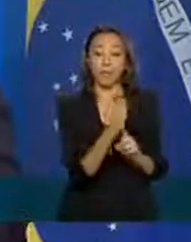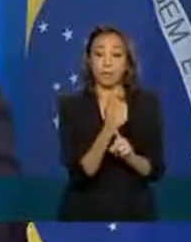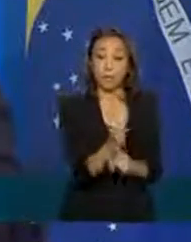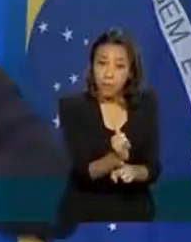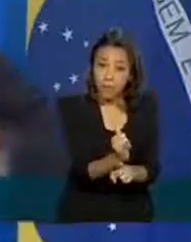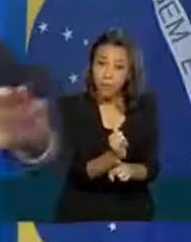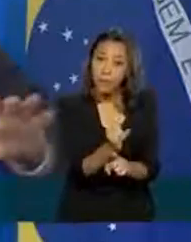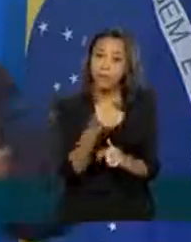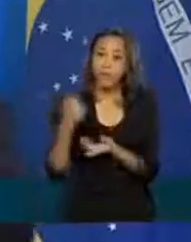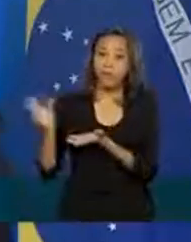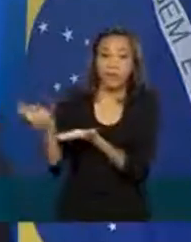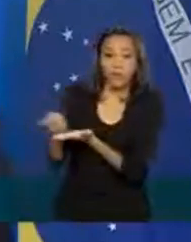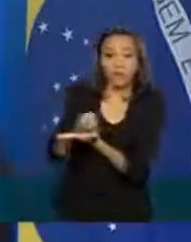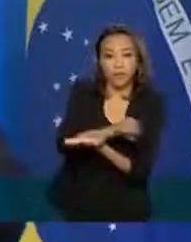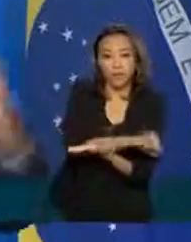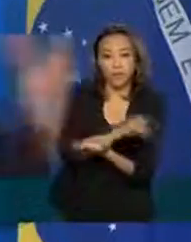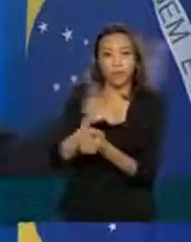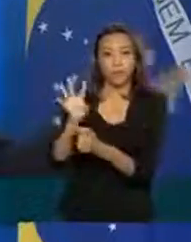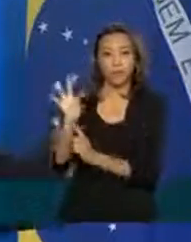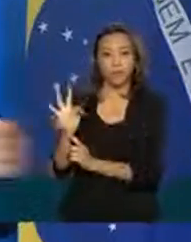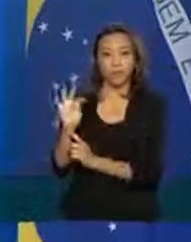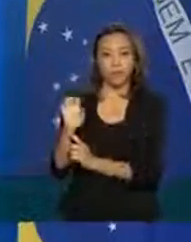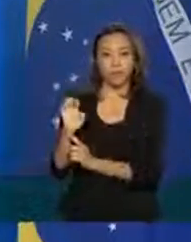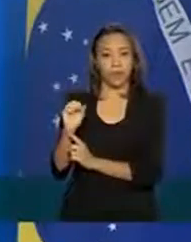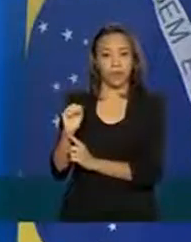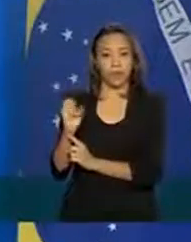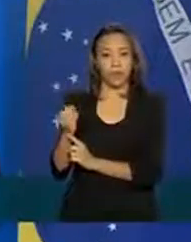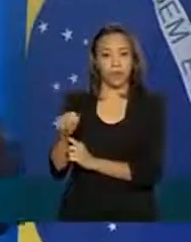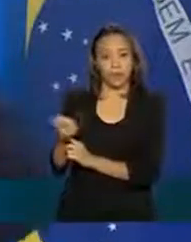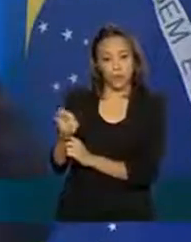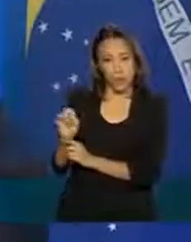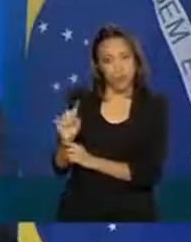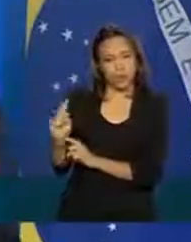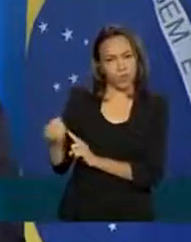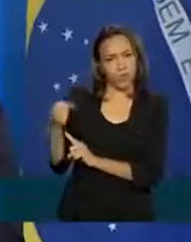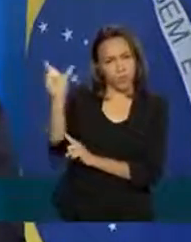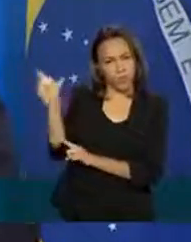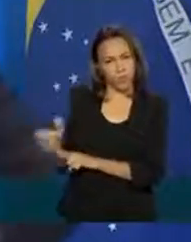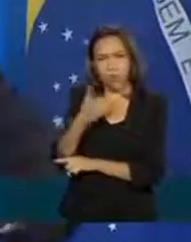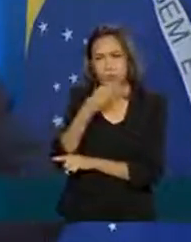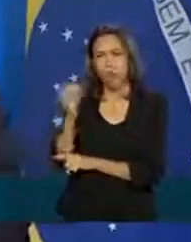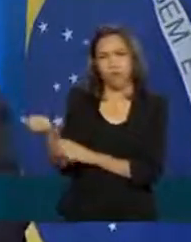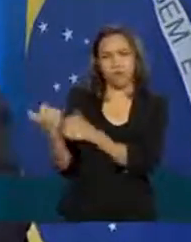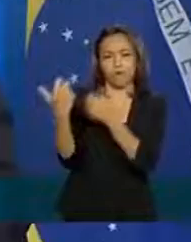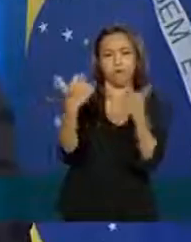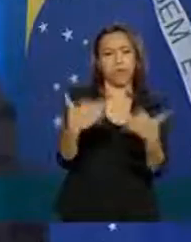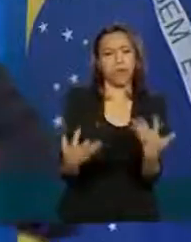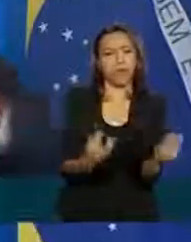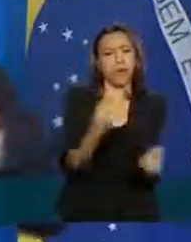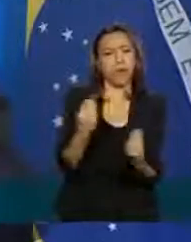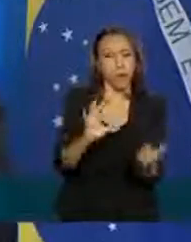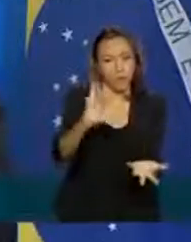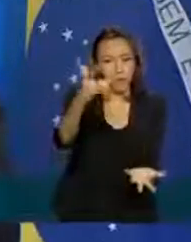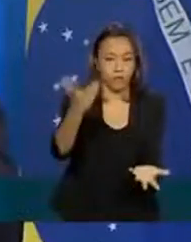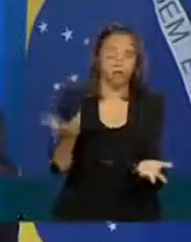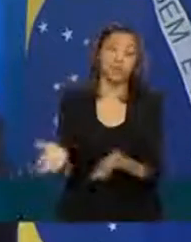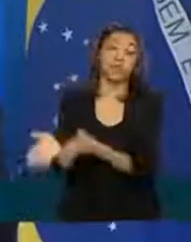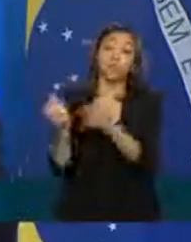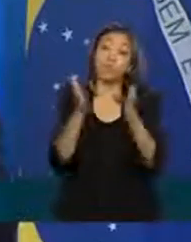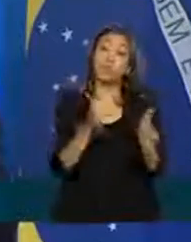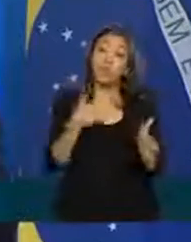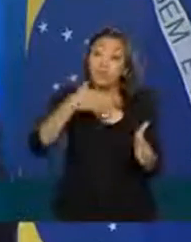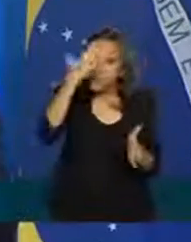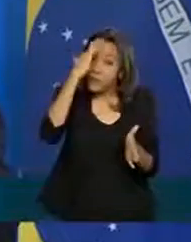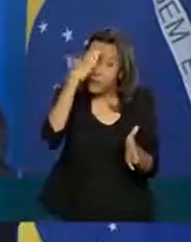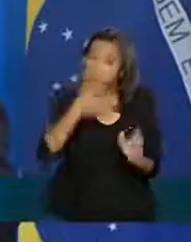financiamento do Tesouro. E depois, talvez o Gustavo explique como vai ser operacionalizado via BNDES. Mas, então, é importante entender que